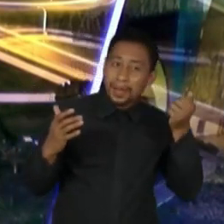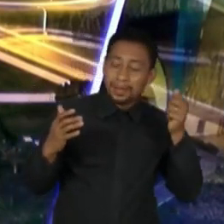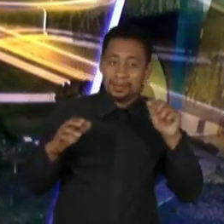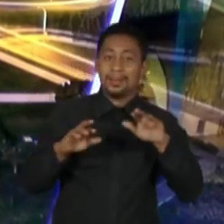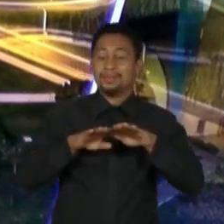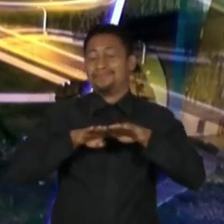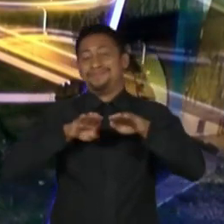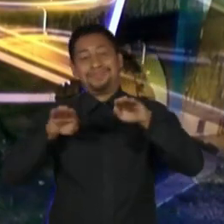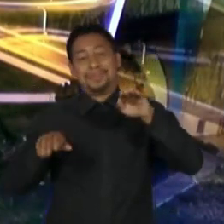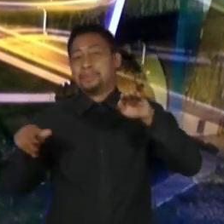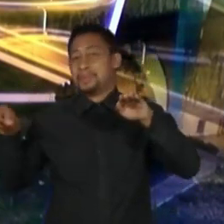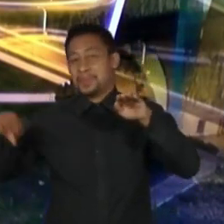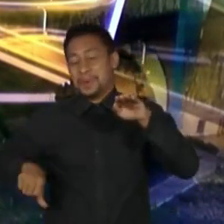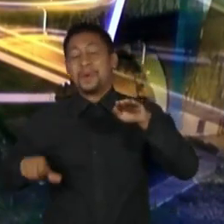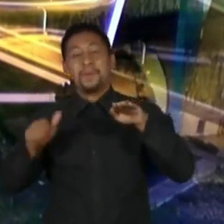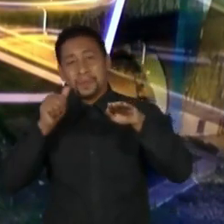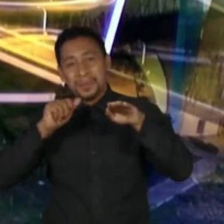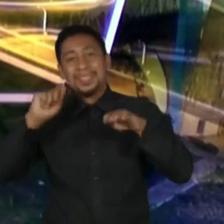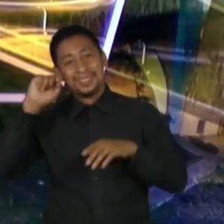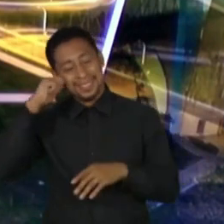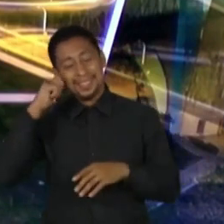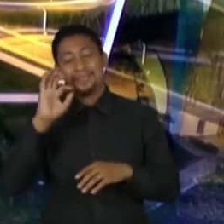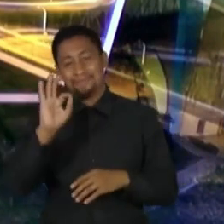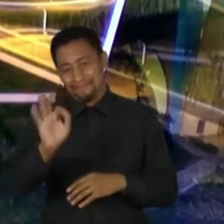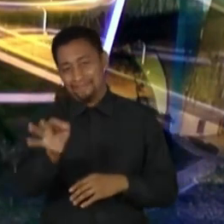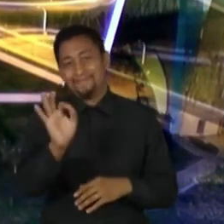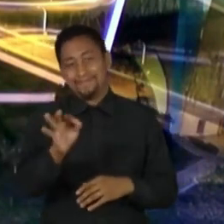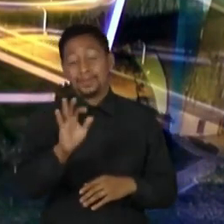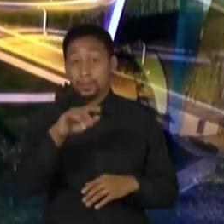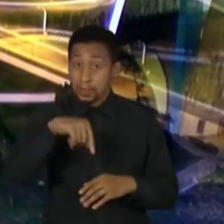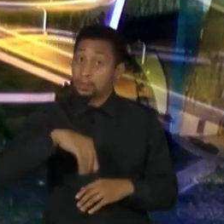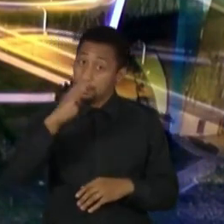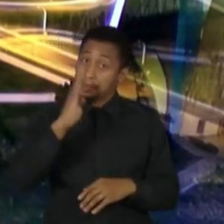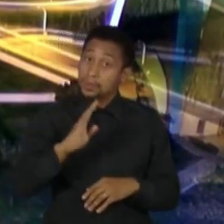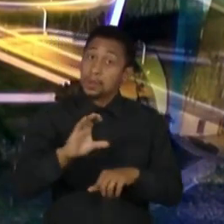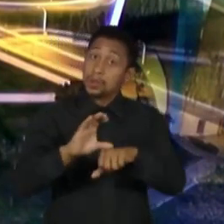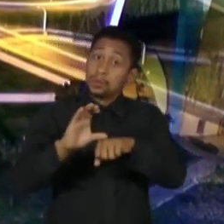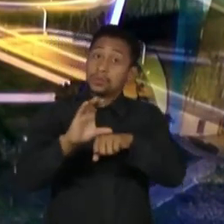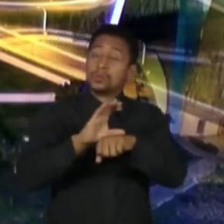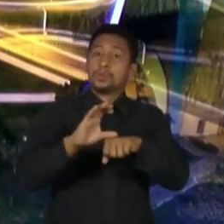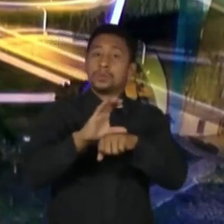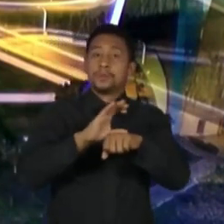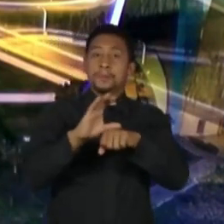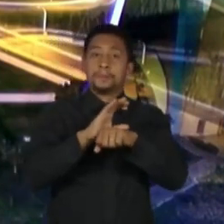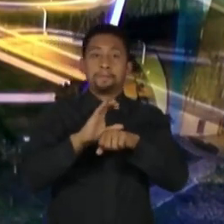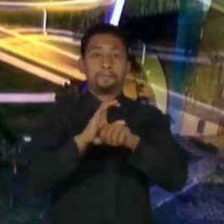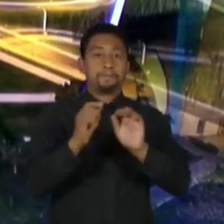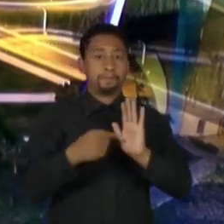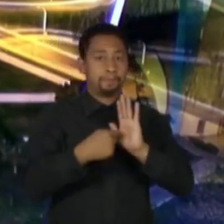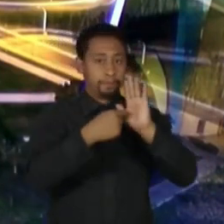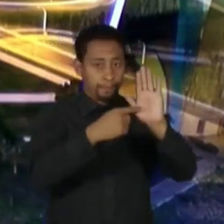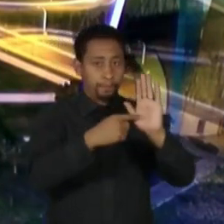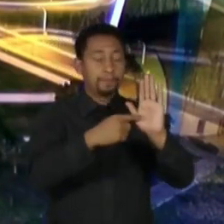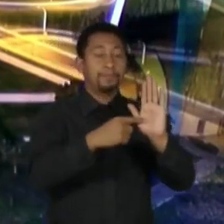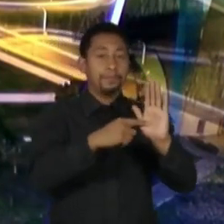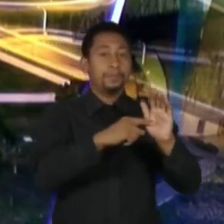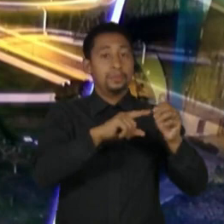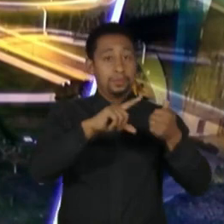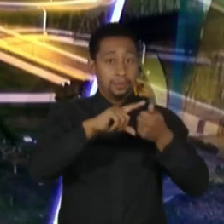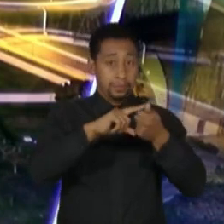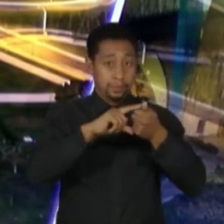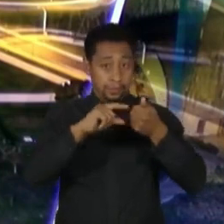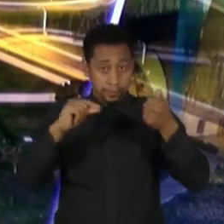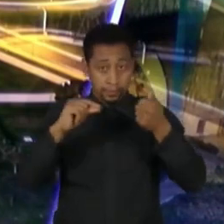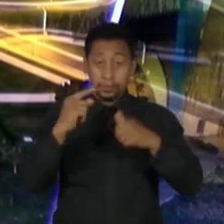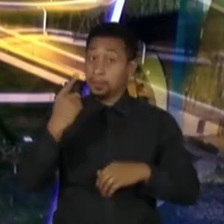consideração e, claro, num país que tem uma Constituição prevalecendo, em cujo artigo 1º se